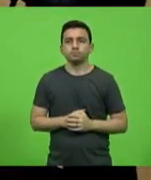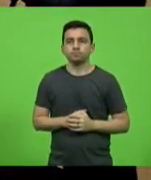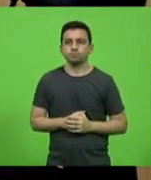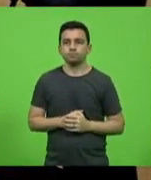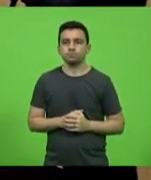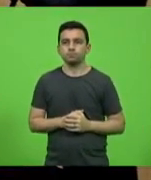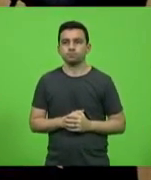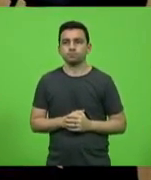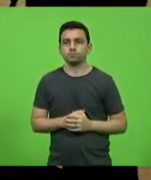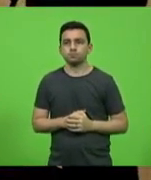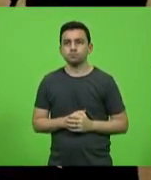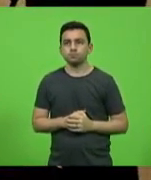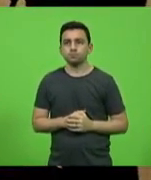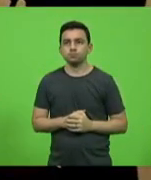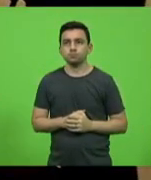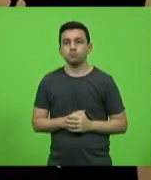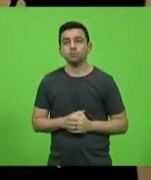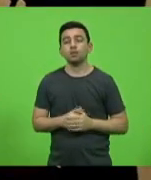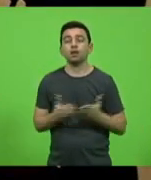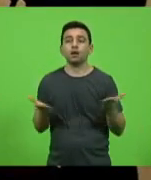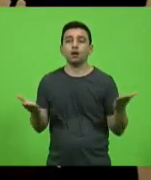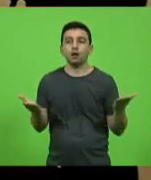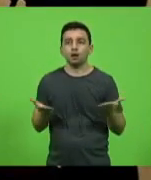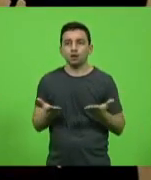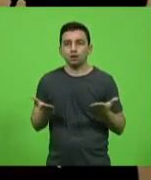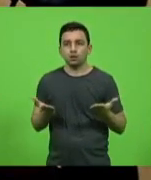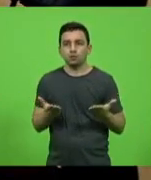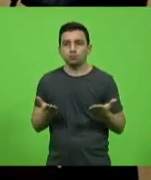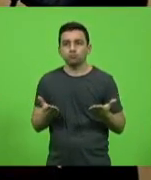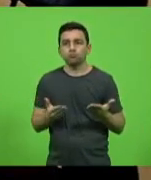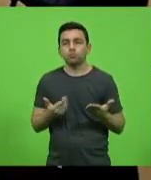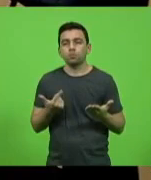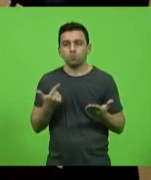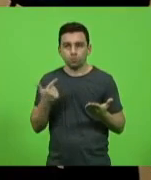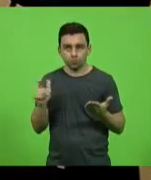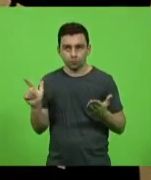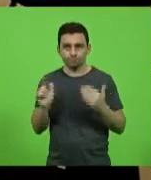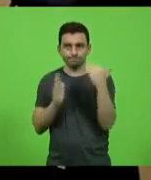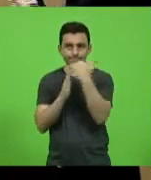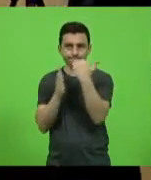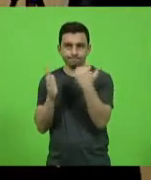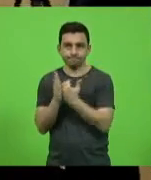deste processo. Vamos passar aos demais itens da ordem do dia.